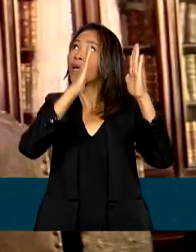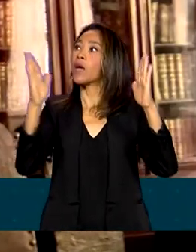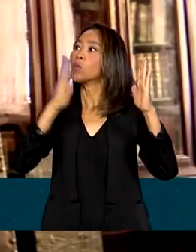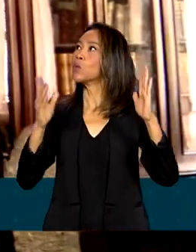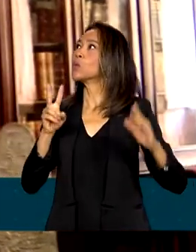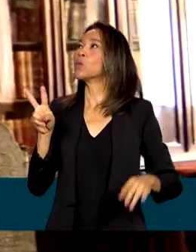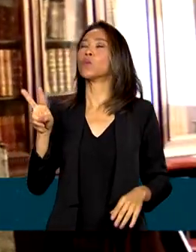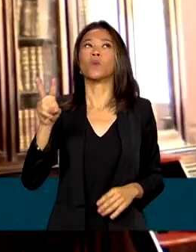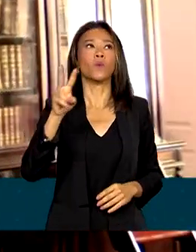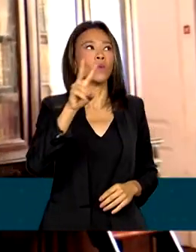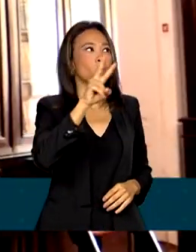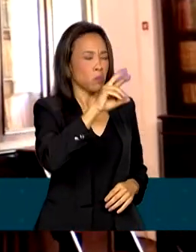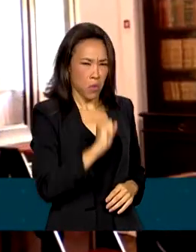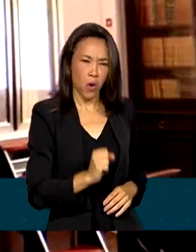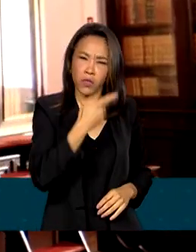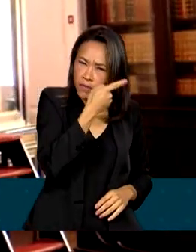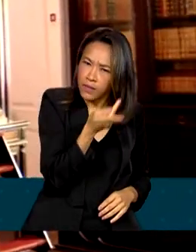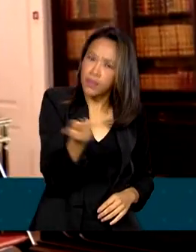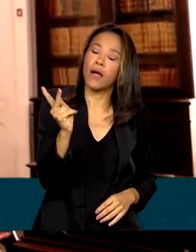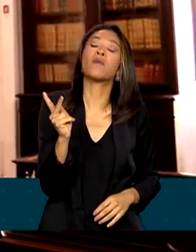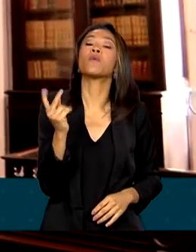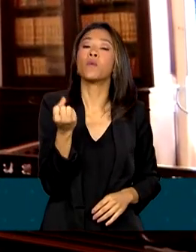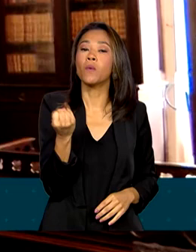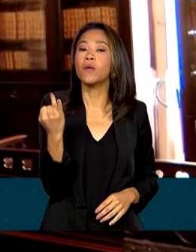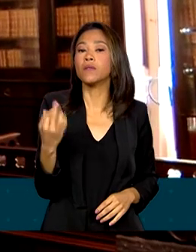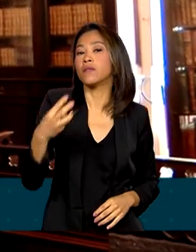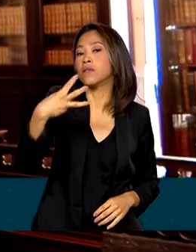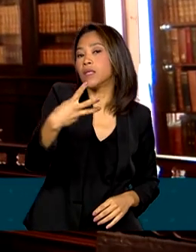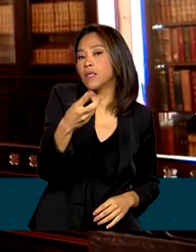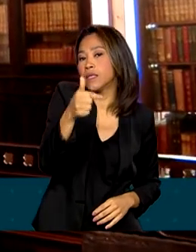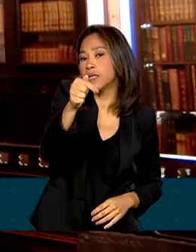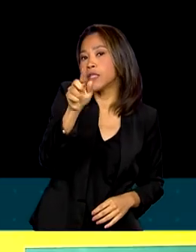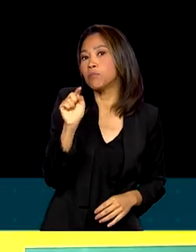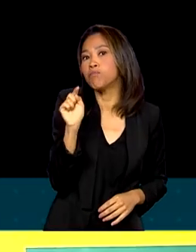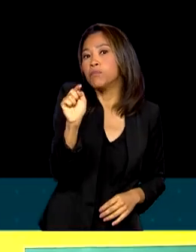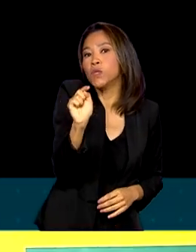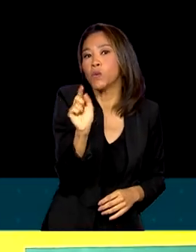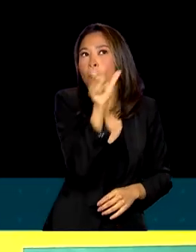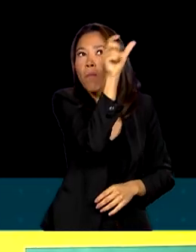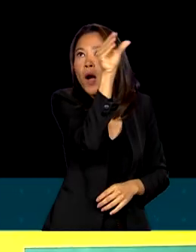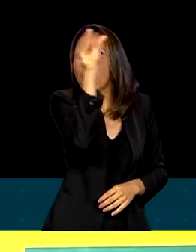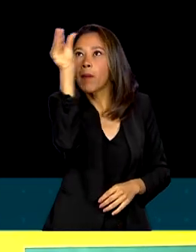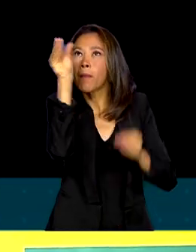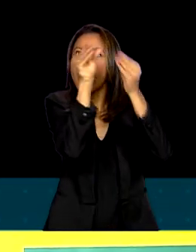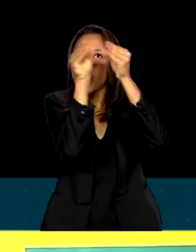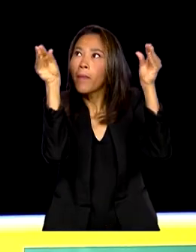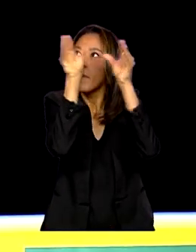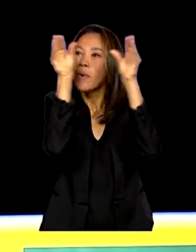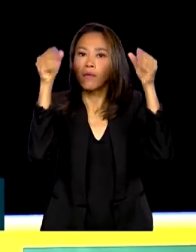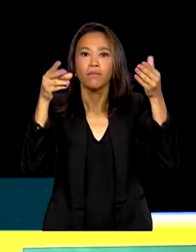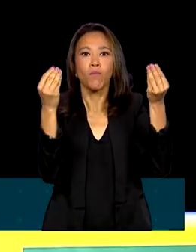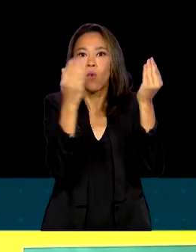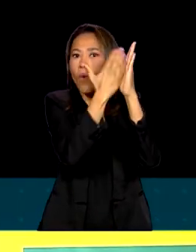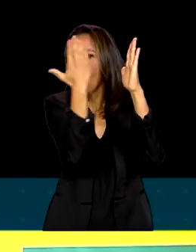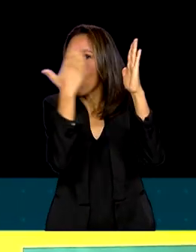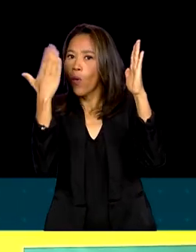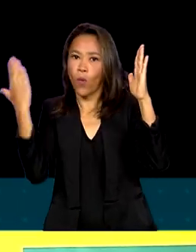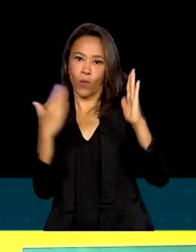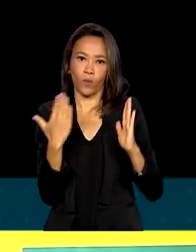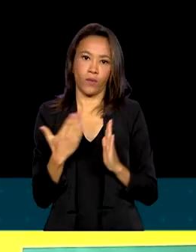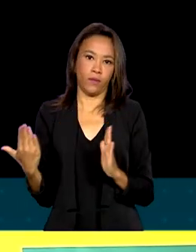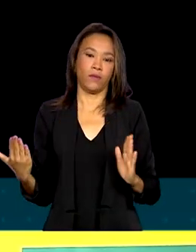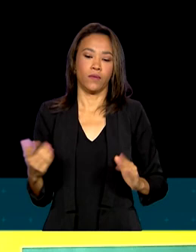pode ser visitada, conta com 37 mil volumes. A retomada no Ministério da Cultura dará novo